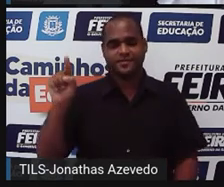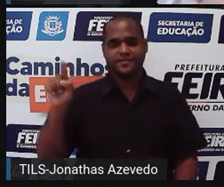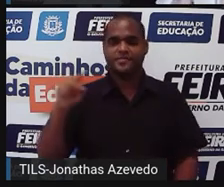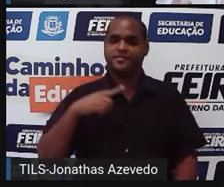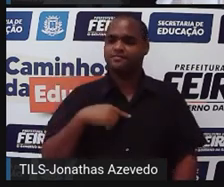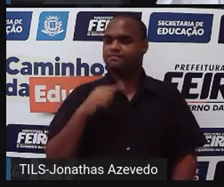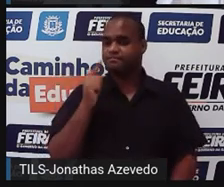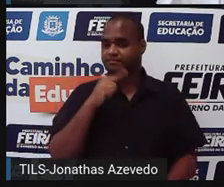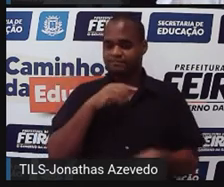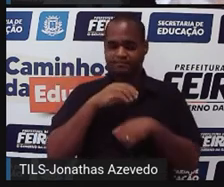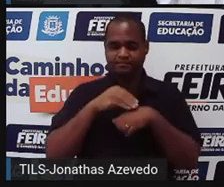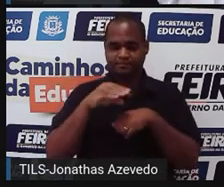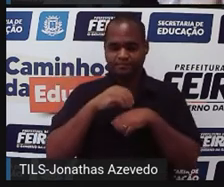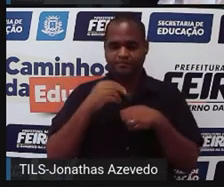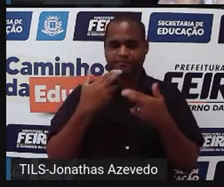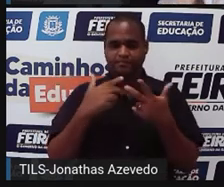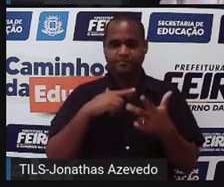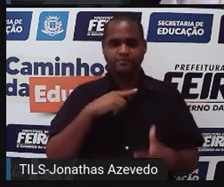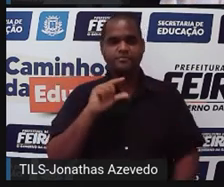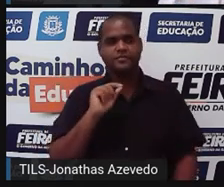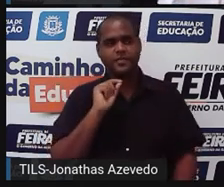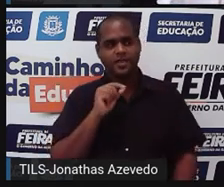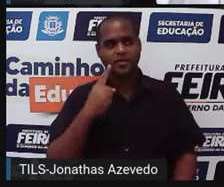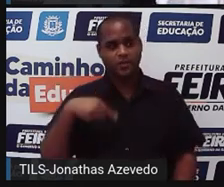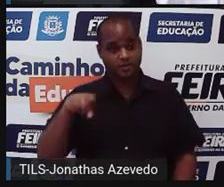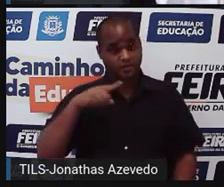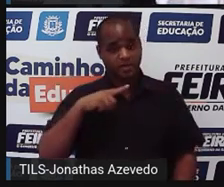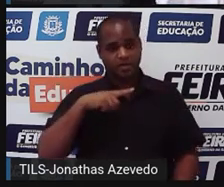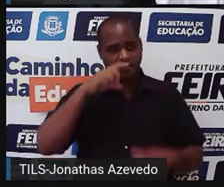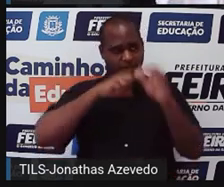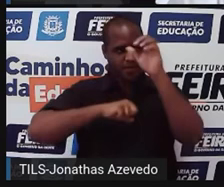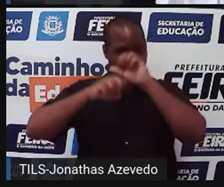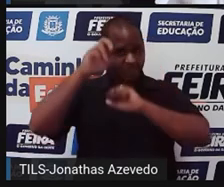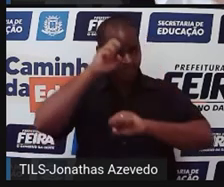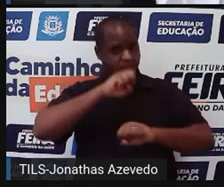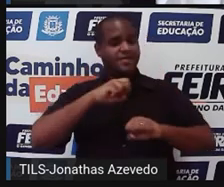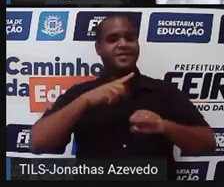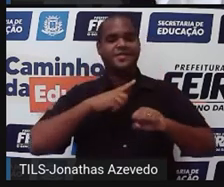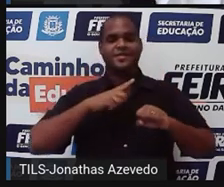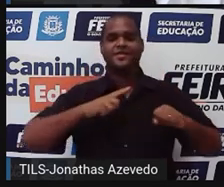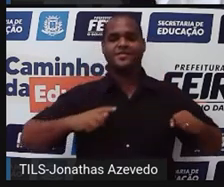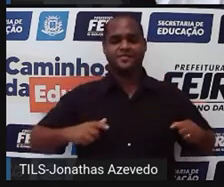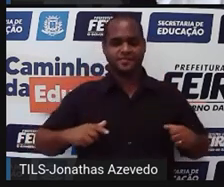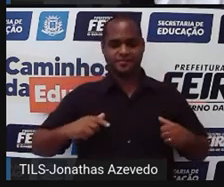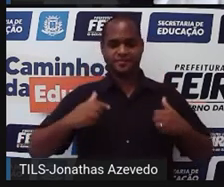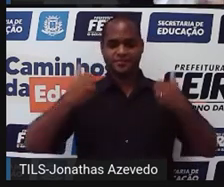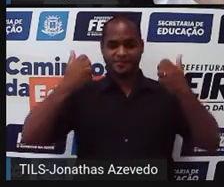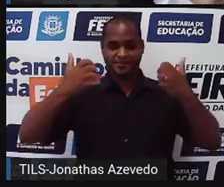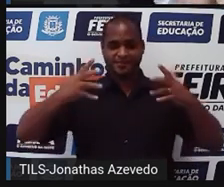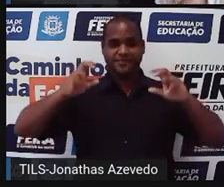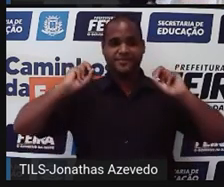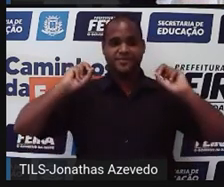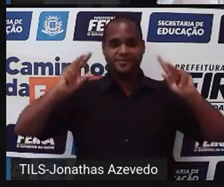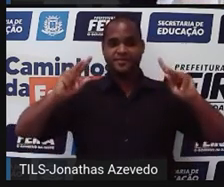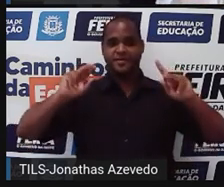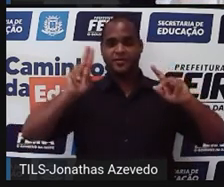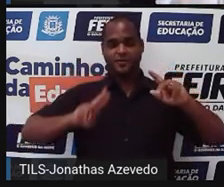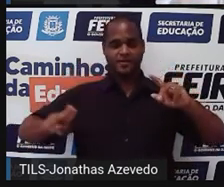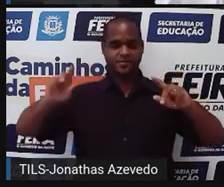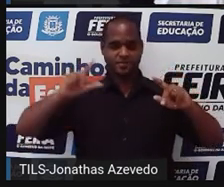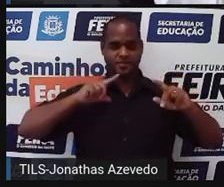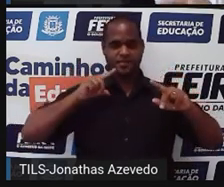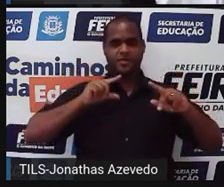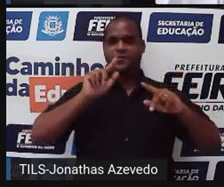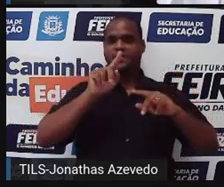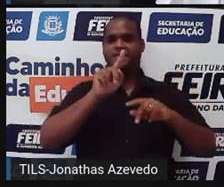isso que eu quero trazer para você e é isso que a gente precisa aprender nessa aula, tá bom? Beleza? Então, usando um gráfico, a gente